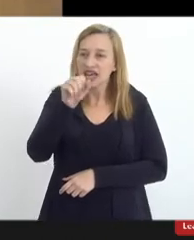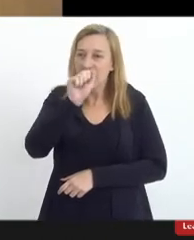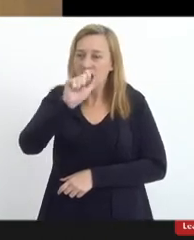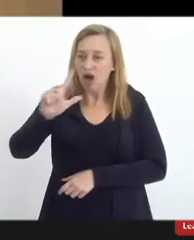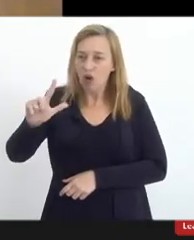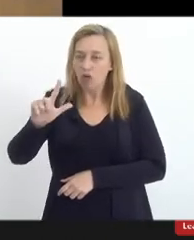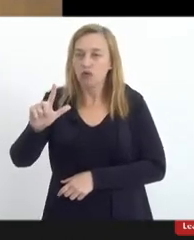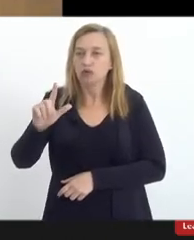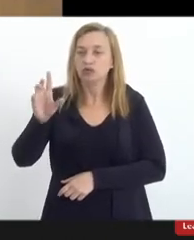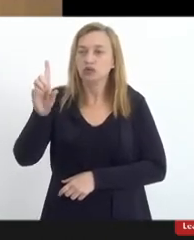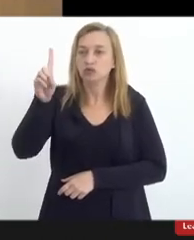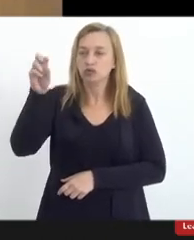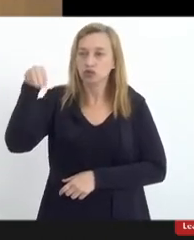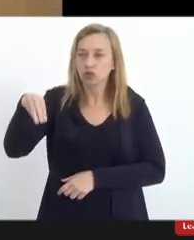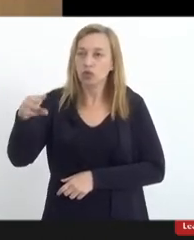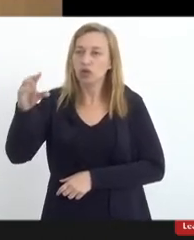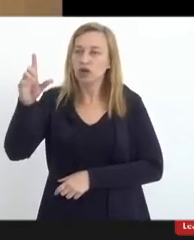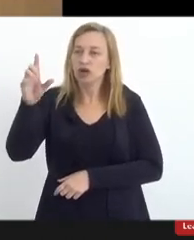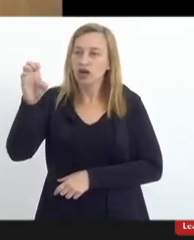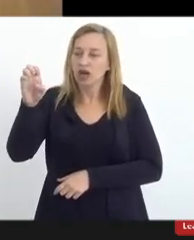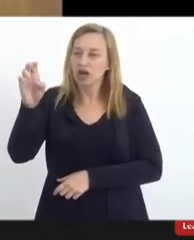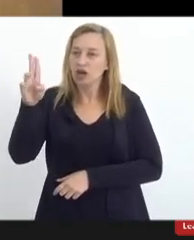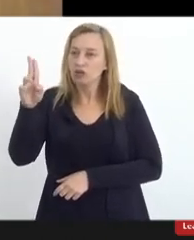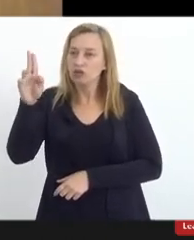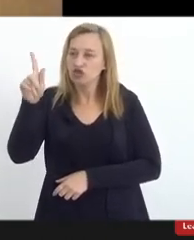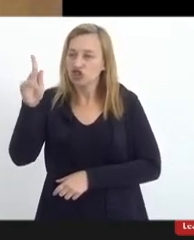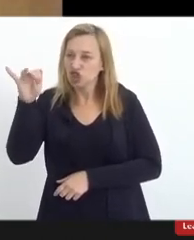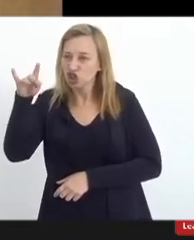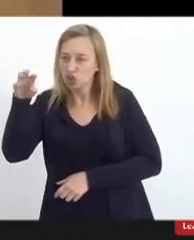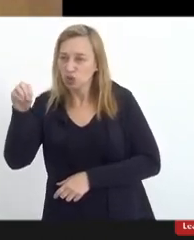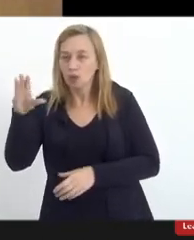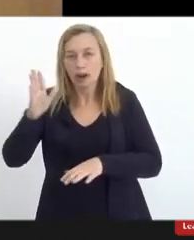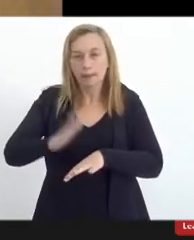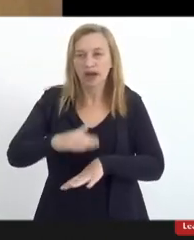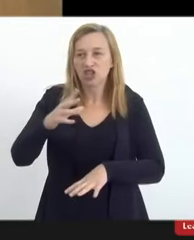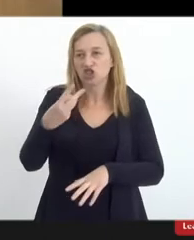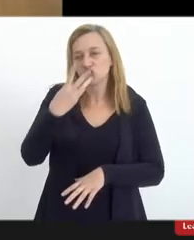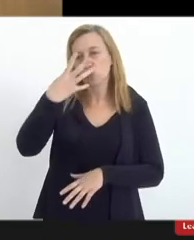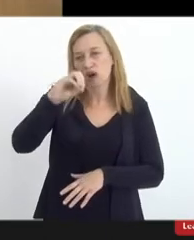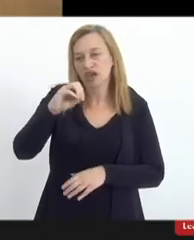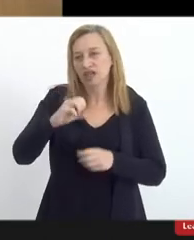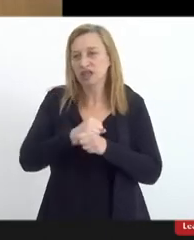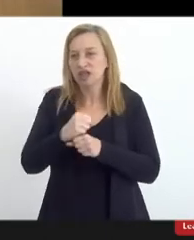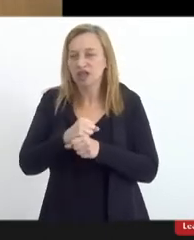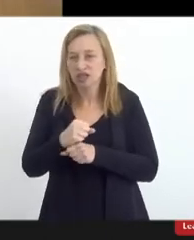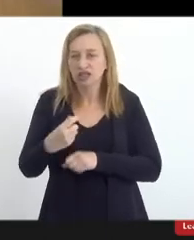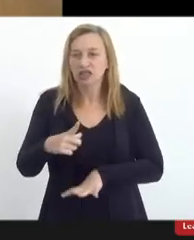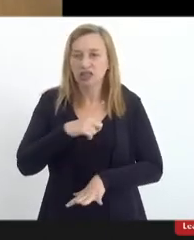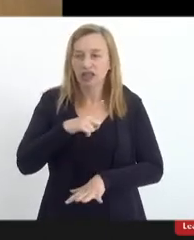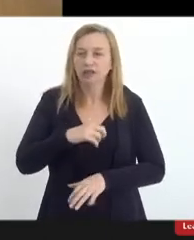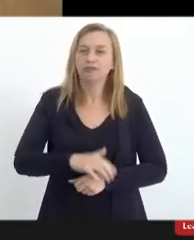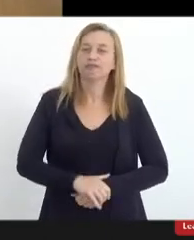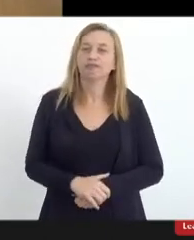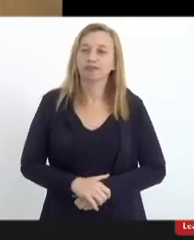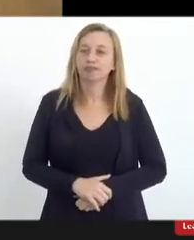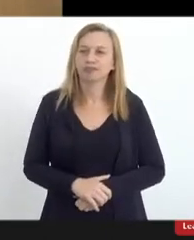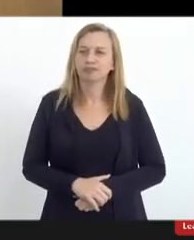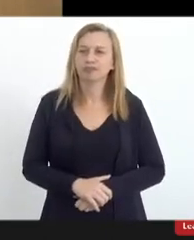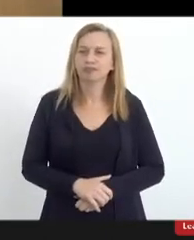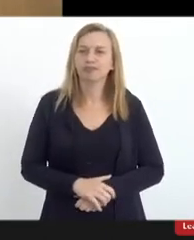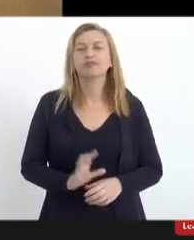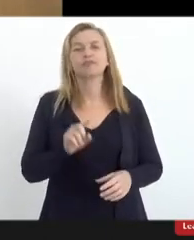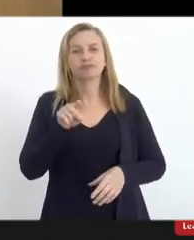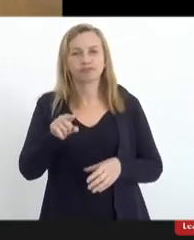há mais de 40 anos que essa comissão existe no âmbito da Arquidiocese. Essa